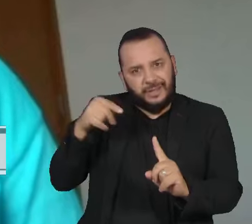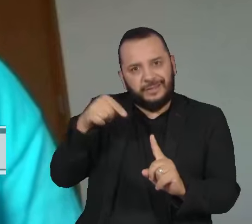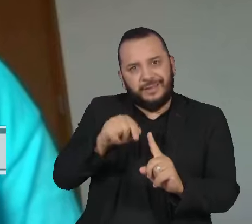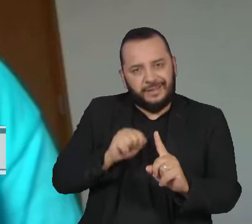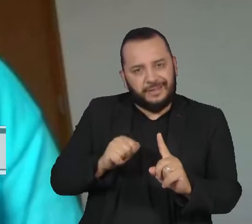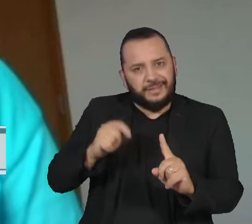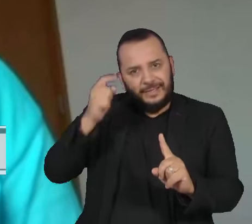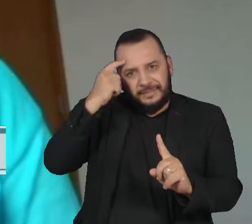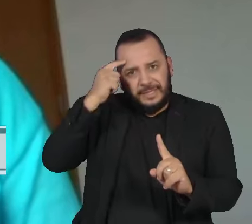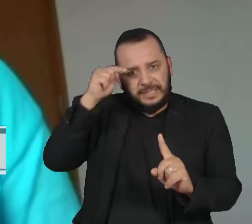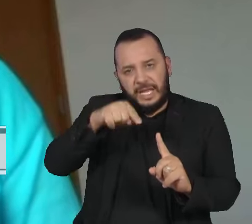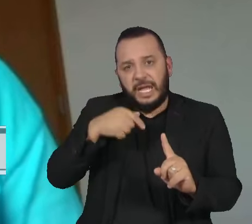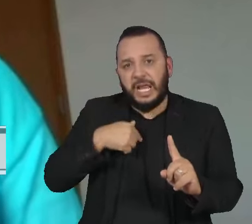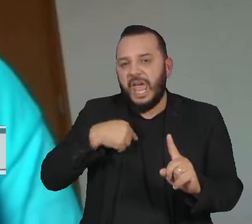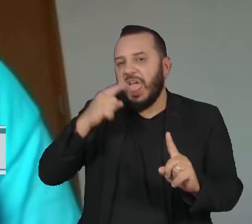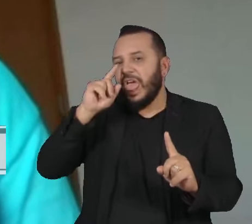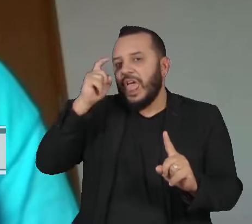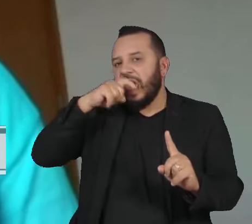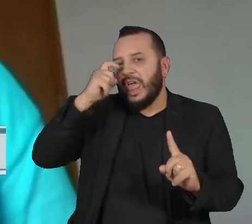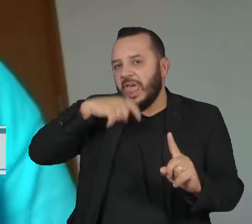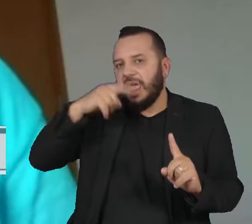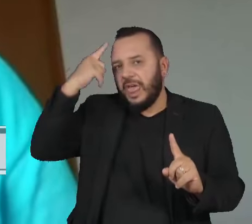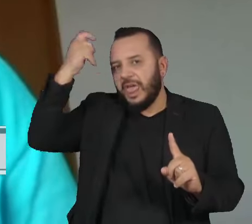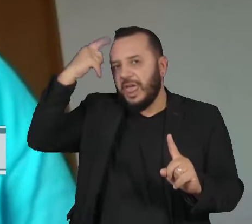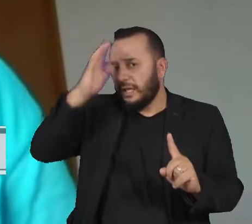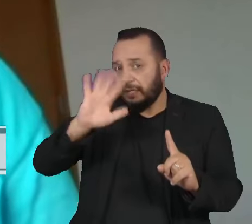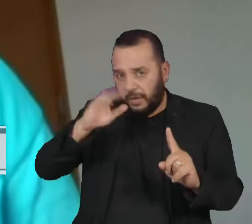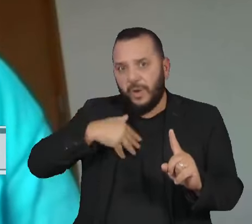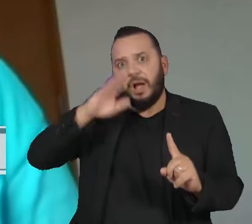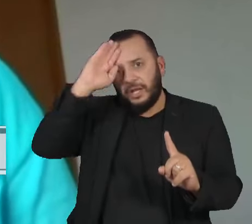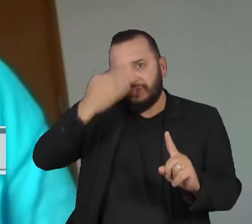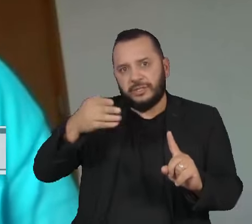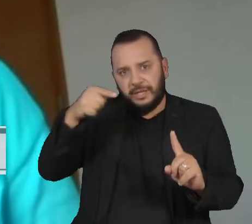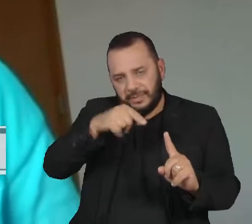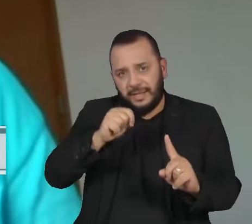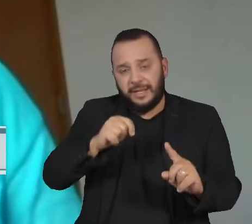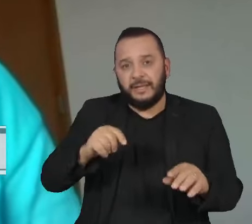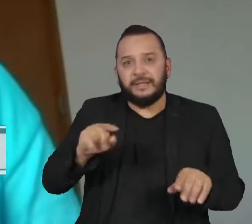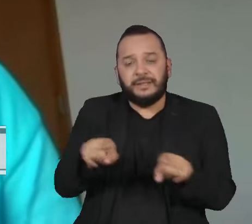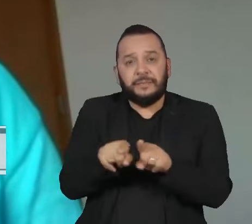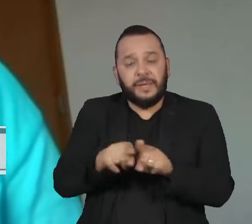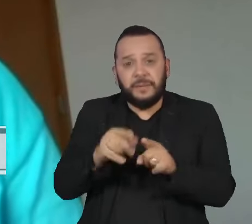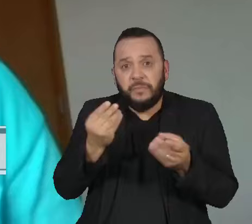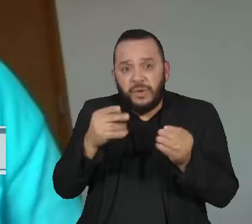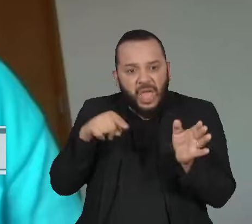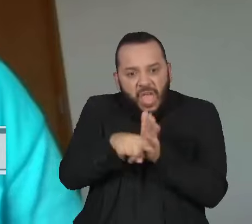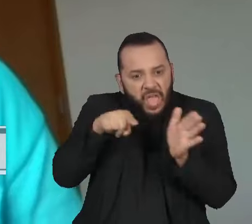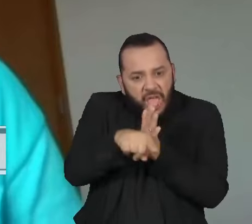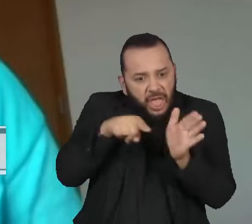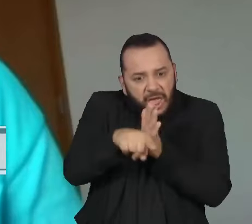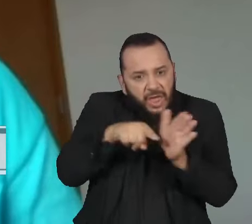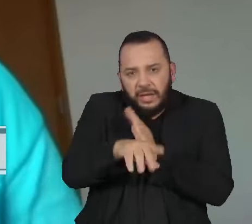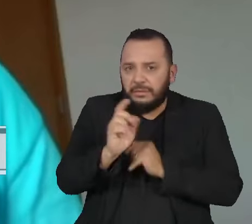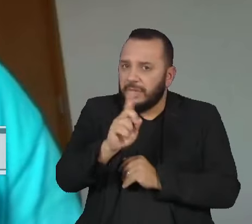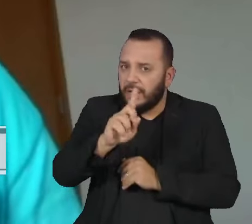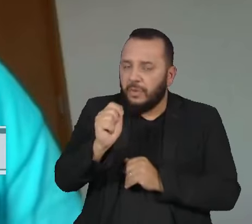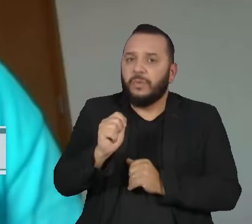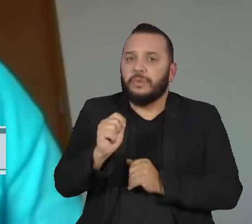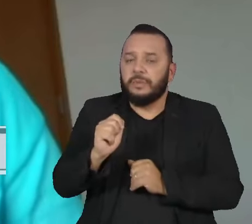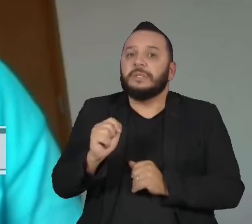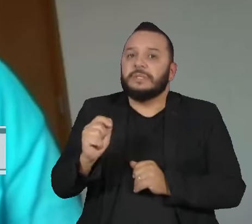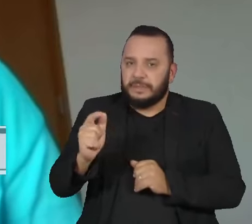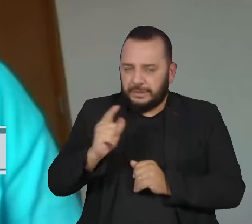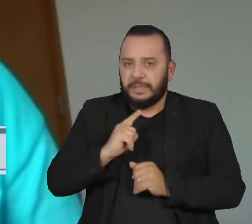que essa criança ou esse adolescente está te dizendo, dando sinais, não fazer muitas perguntas para não revitimizar, tem um sistema que vai